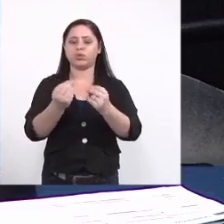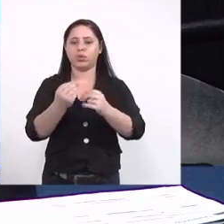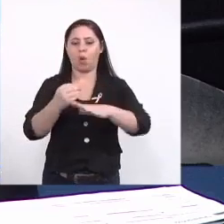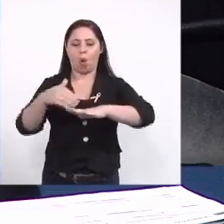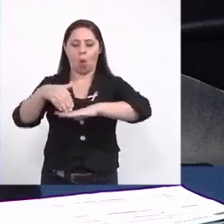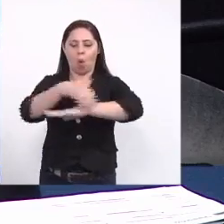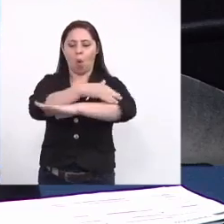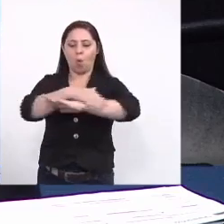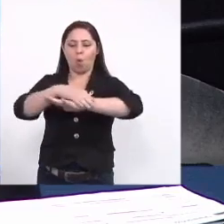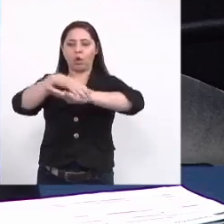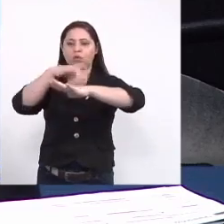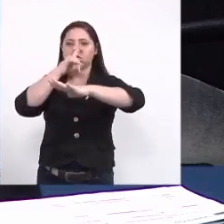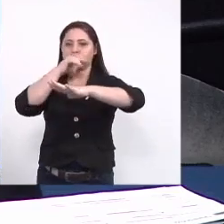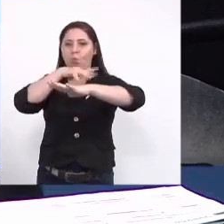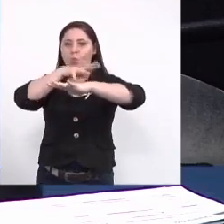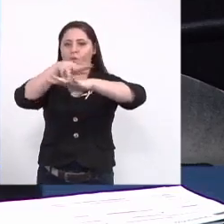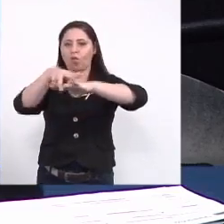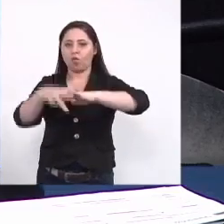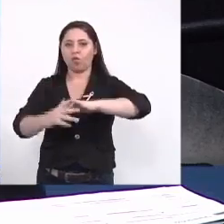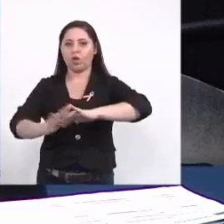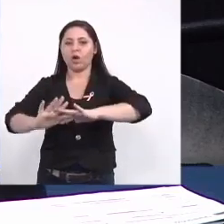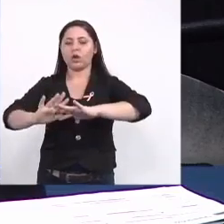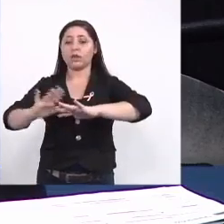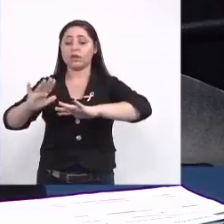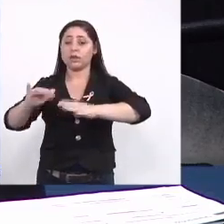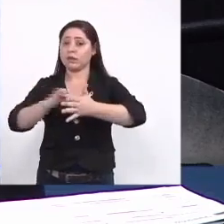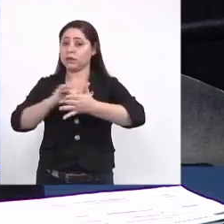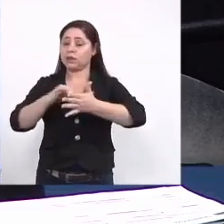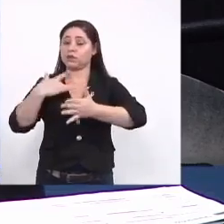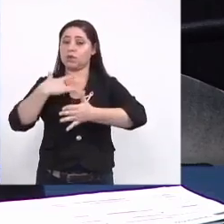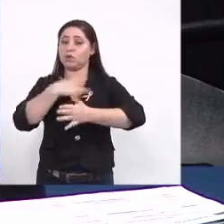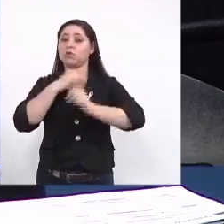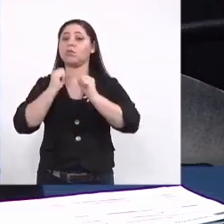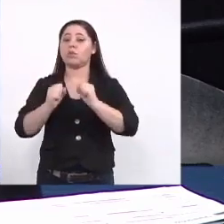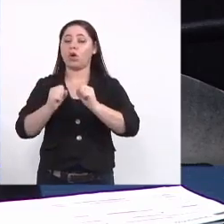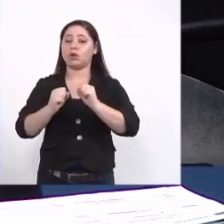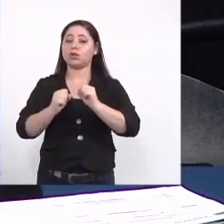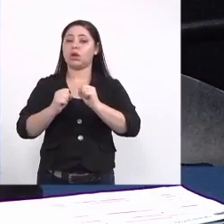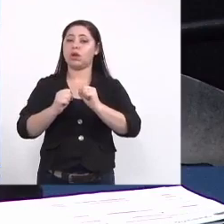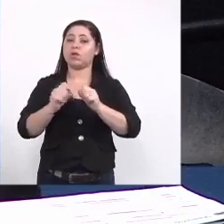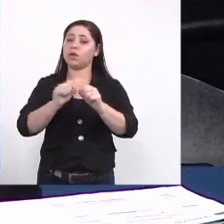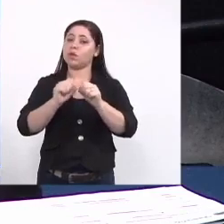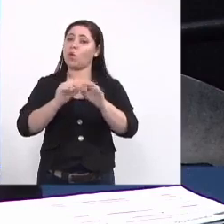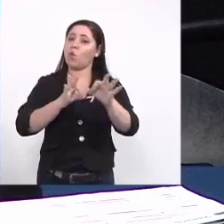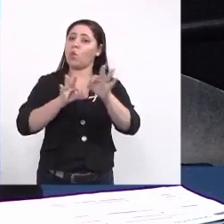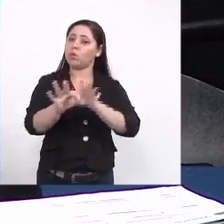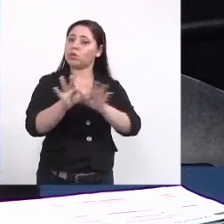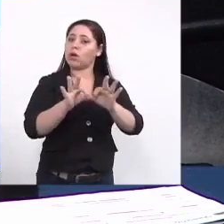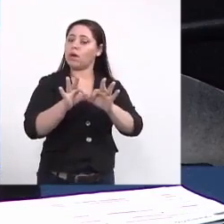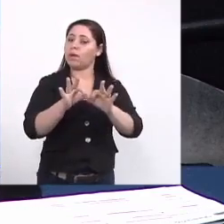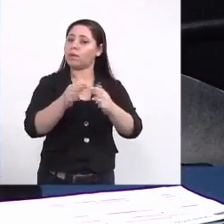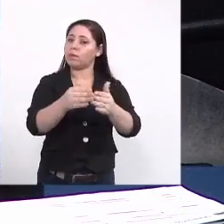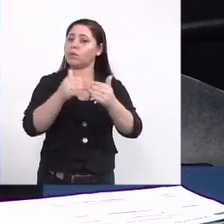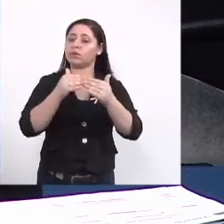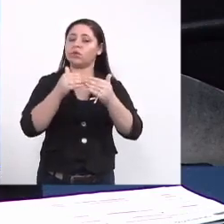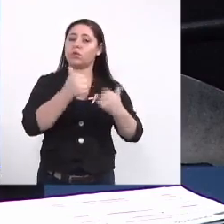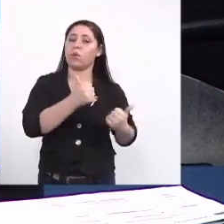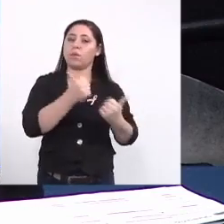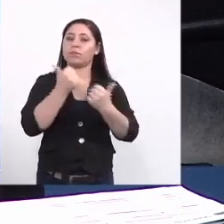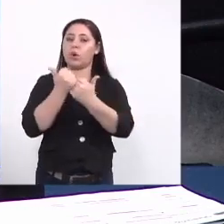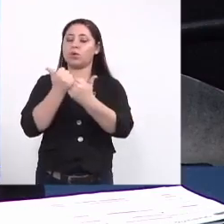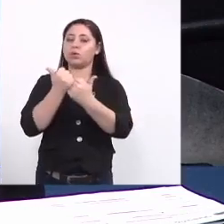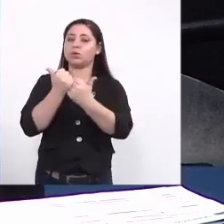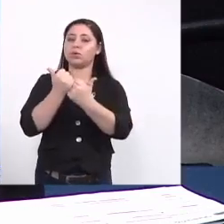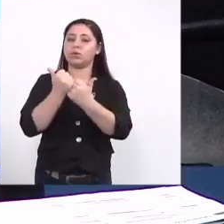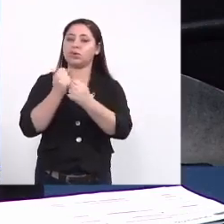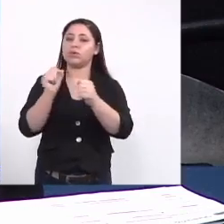que a Secretaria de Saúde possa fazer os encaminhamentos e pedindo apoio no sentido